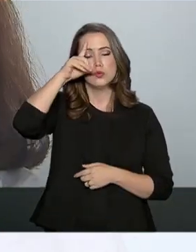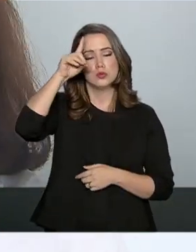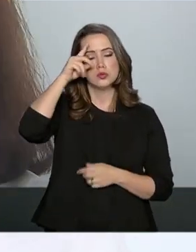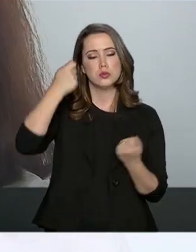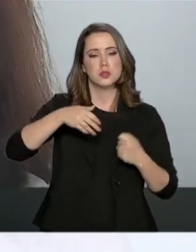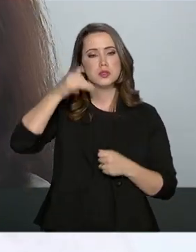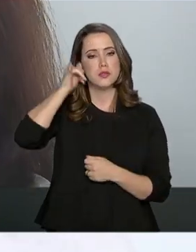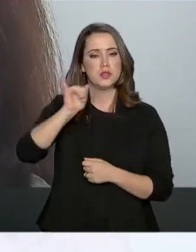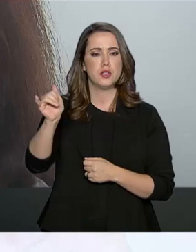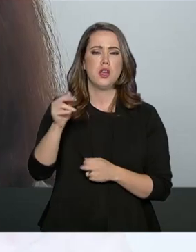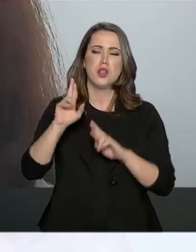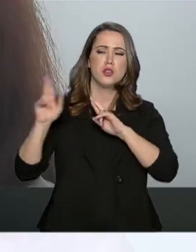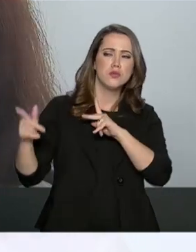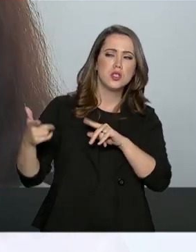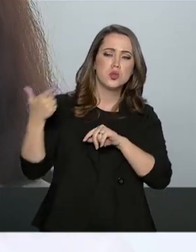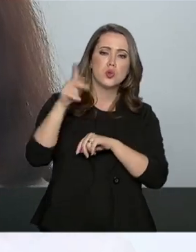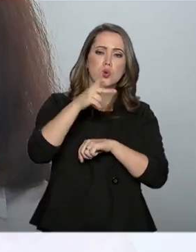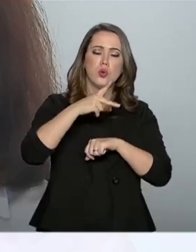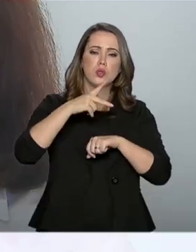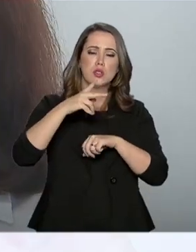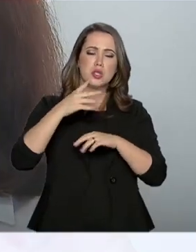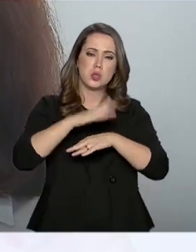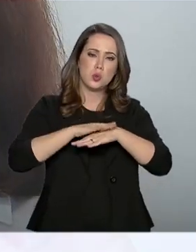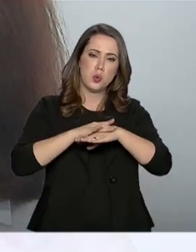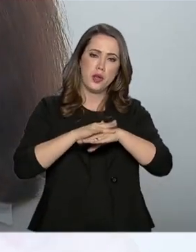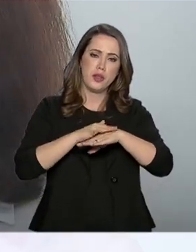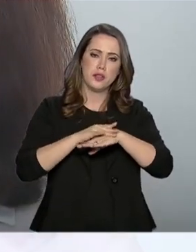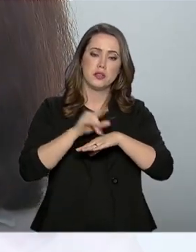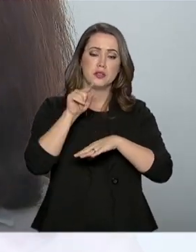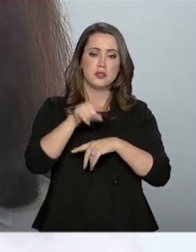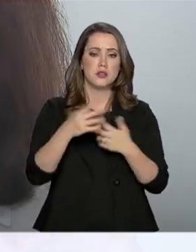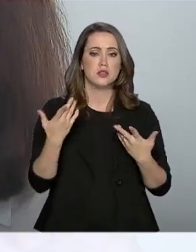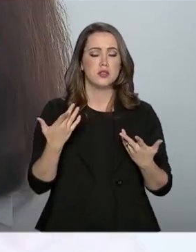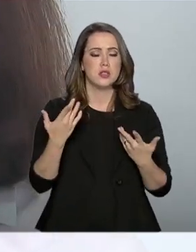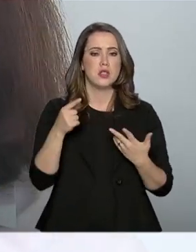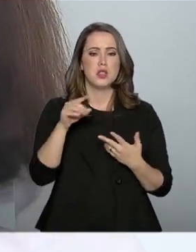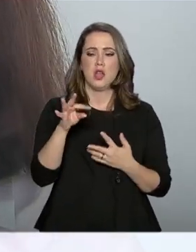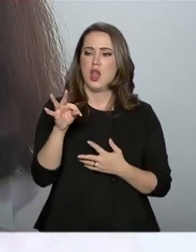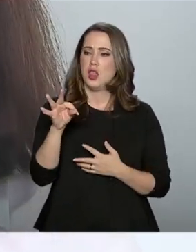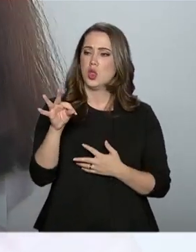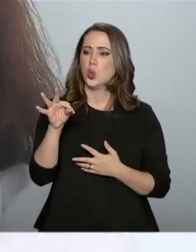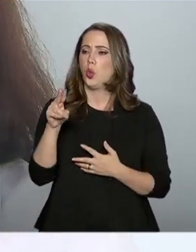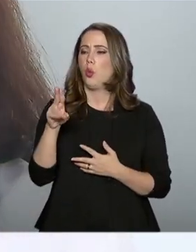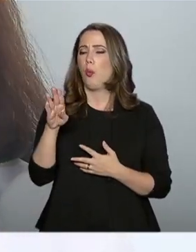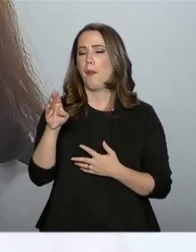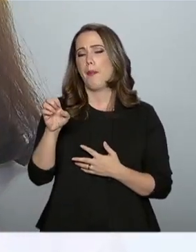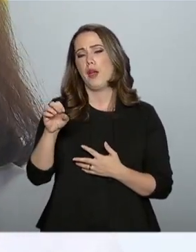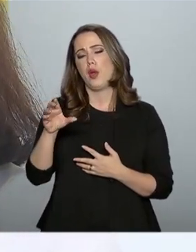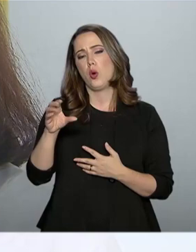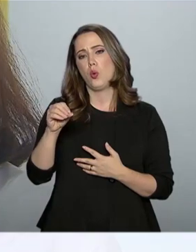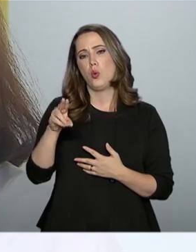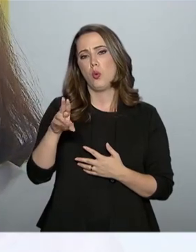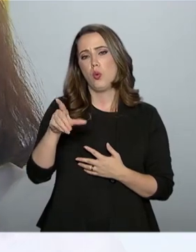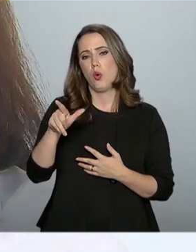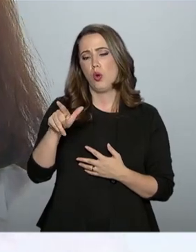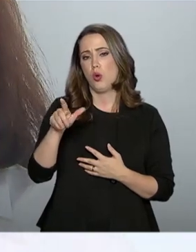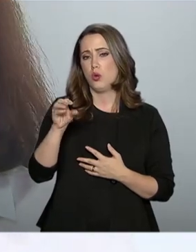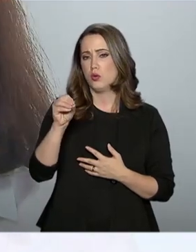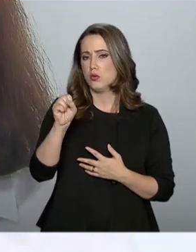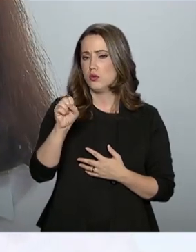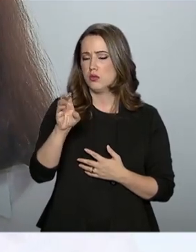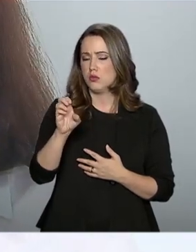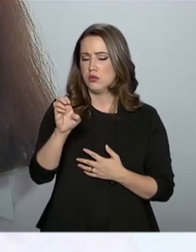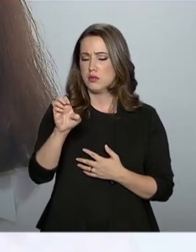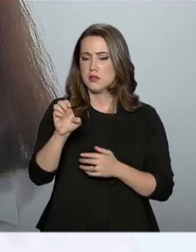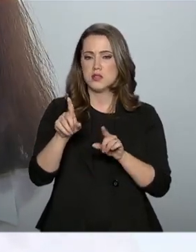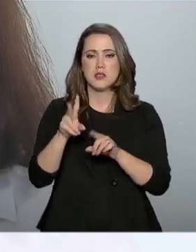porque diferente de outras doenças mais comuns na mídia, a tuberculose não tem um tempo para acontecer. Ela acontece todos os